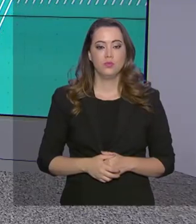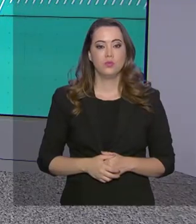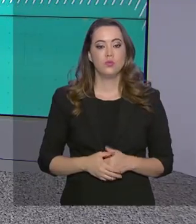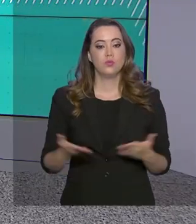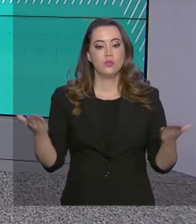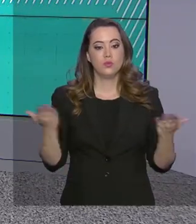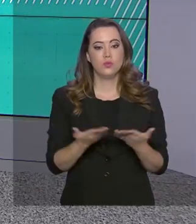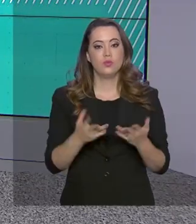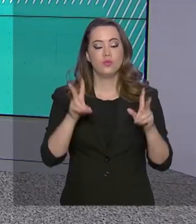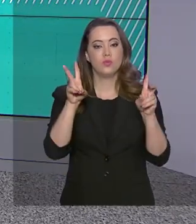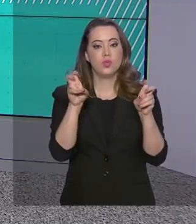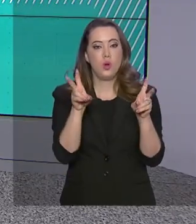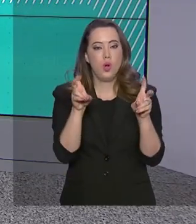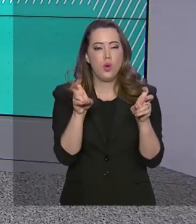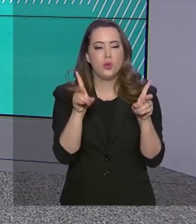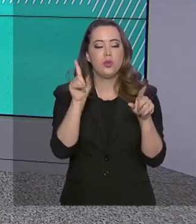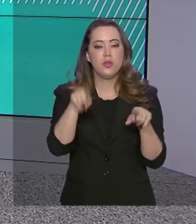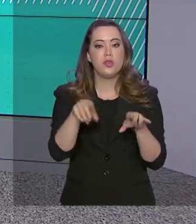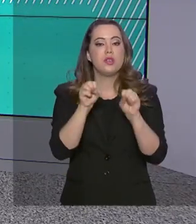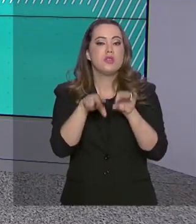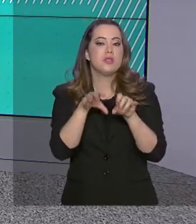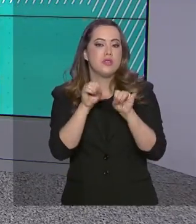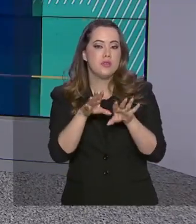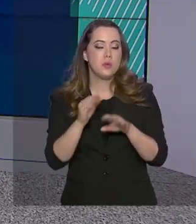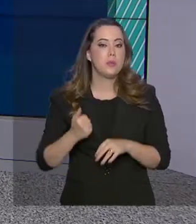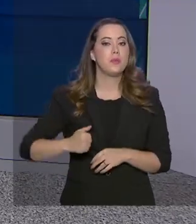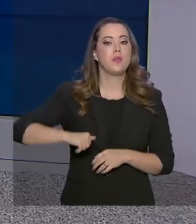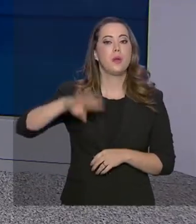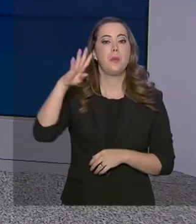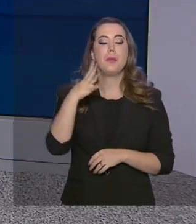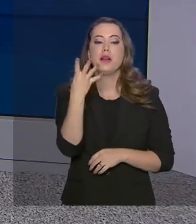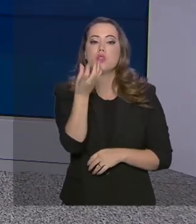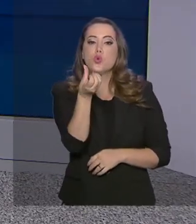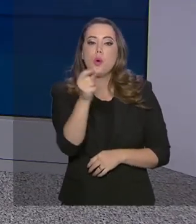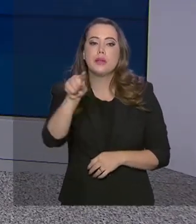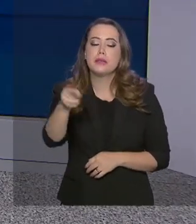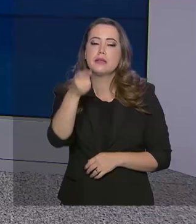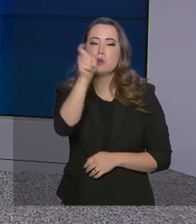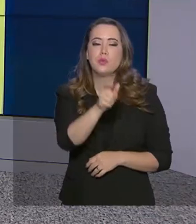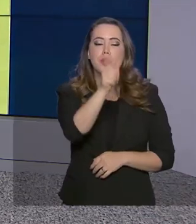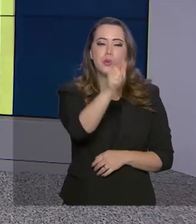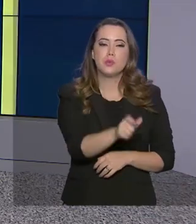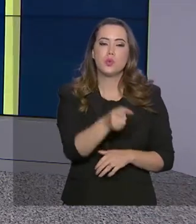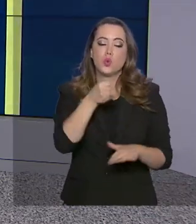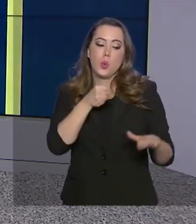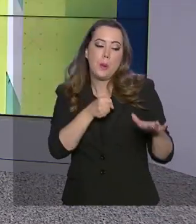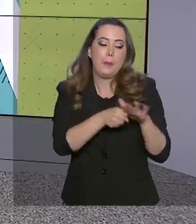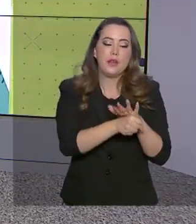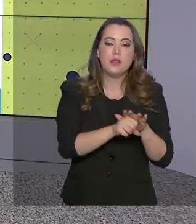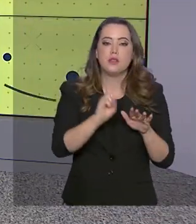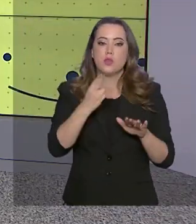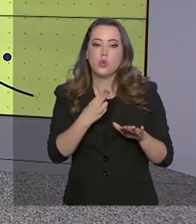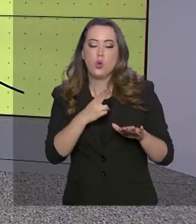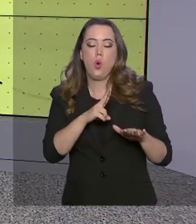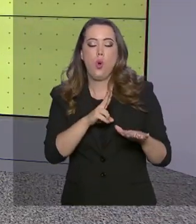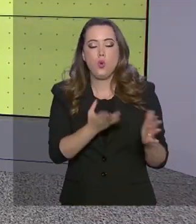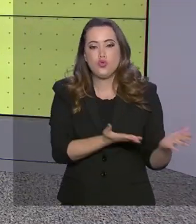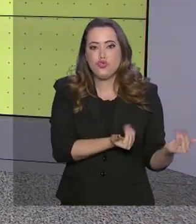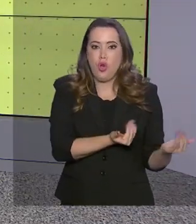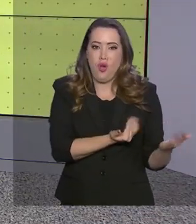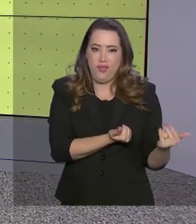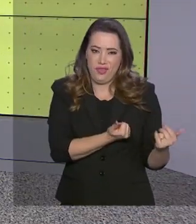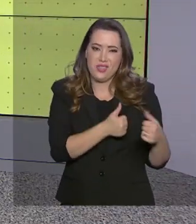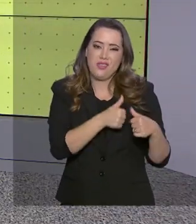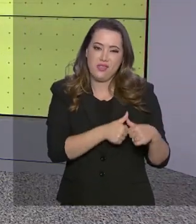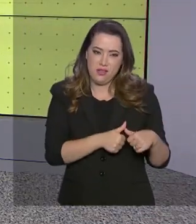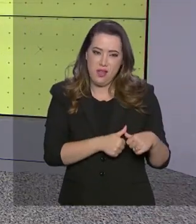Agora, nós mudamos aqui de assunto, vamos falar de educação. Mais de 46 mil detentos e adolescentes sob medida sócio-educativa